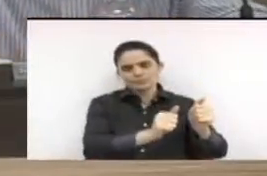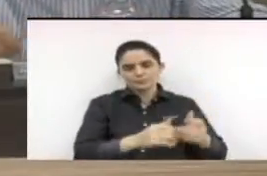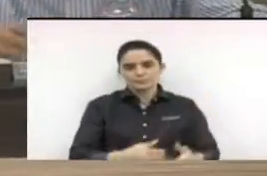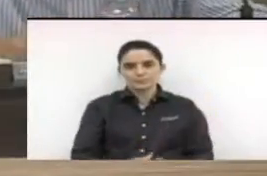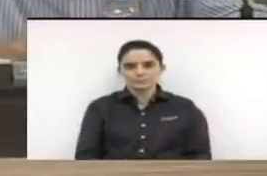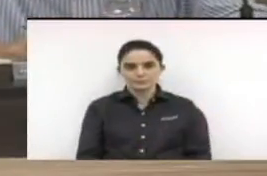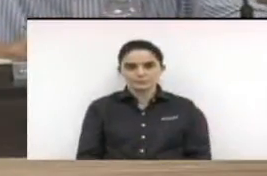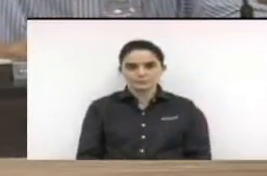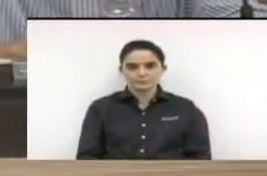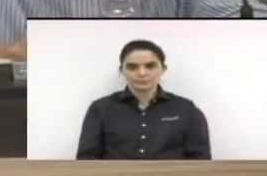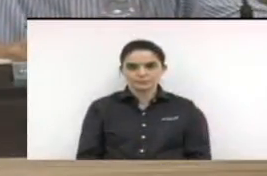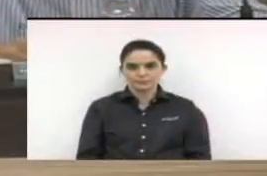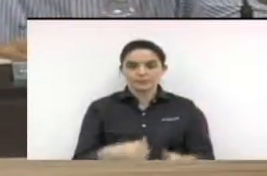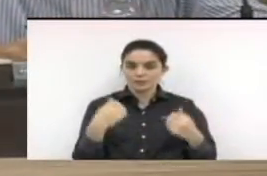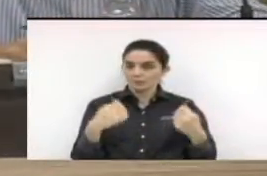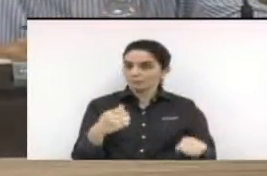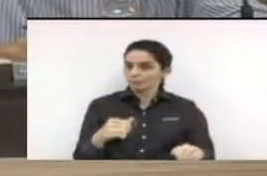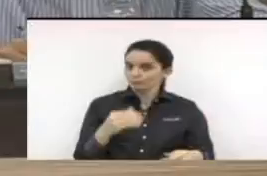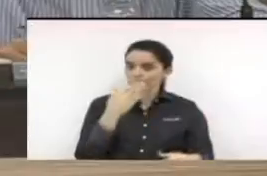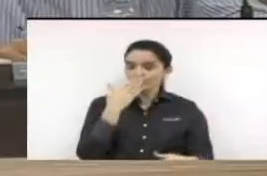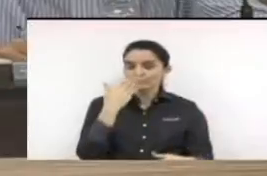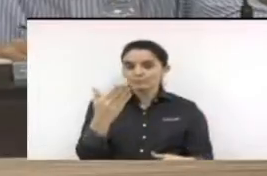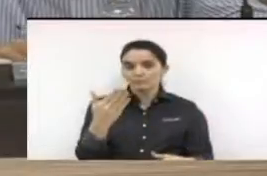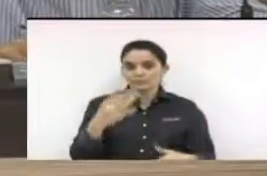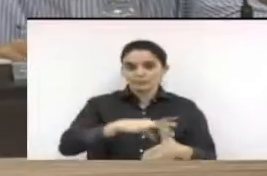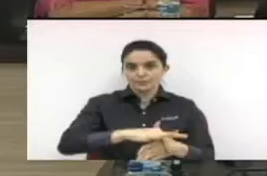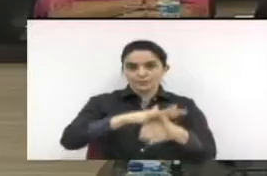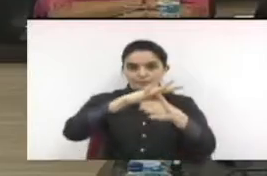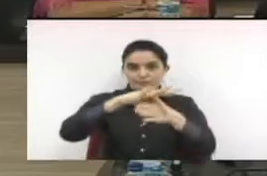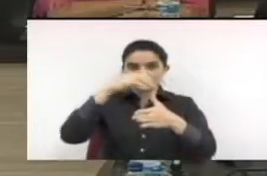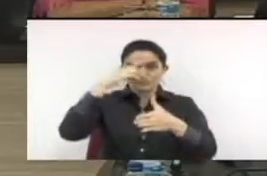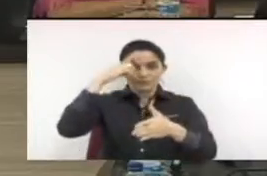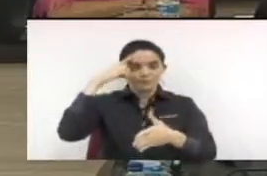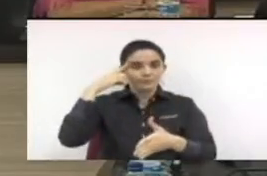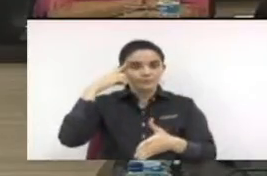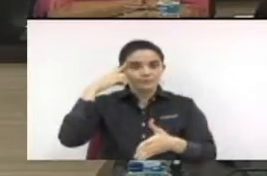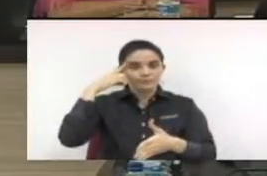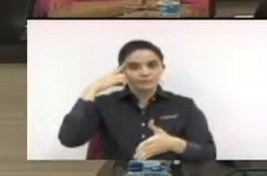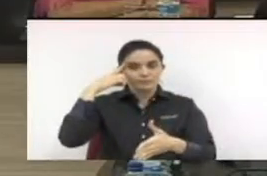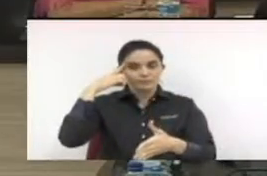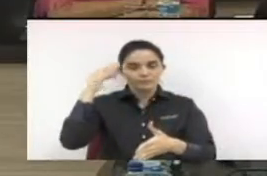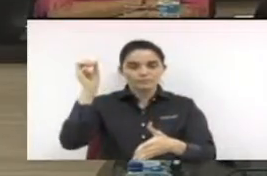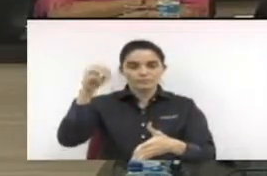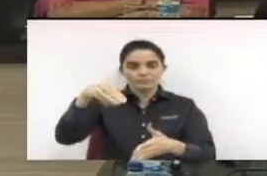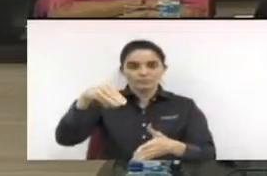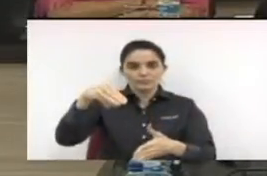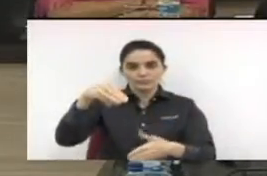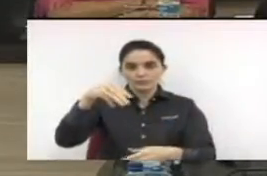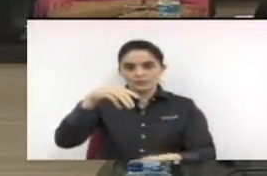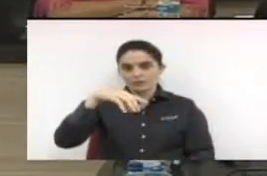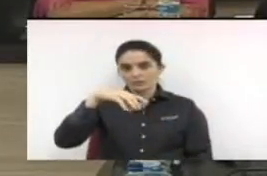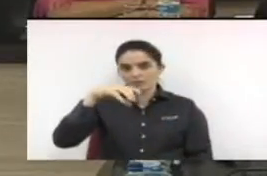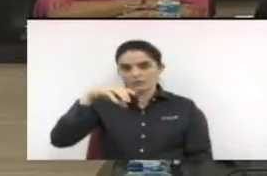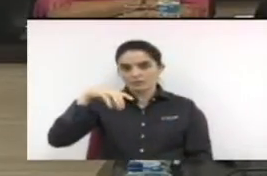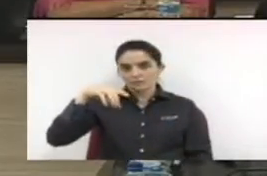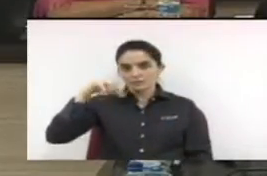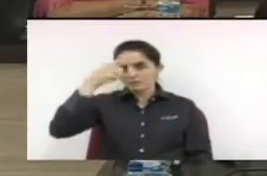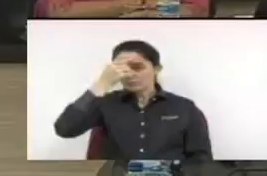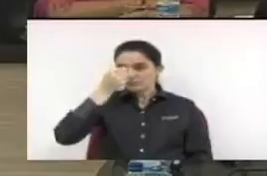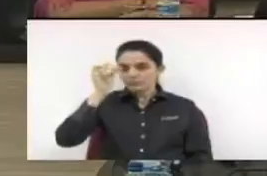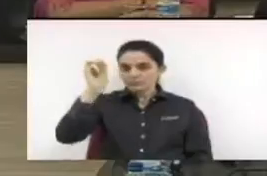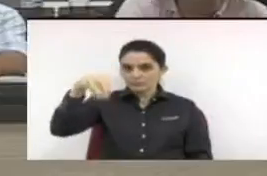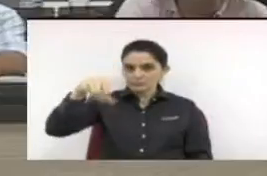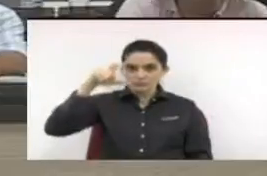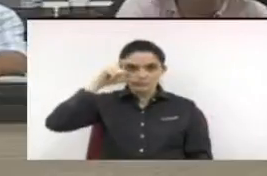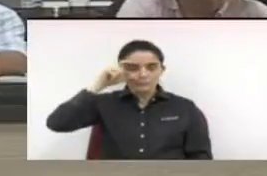precisa da anuência dos líderes de bloco. Vereador Wilson? Sim. Vereador Dinho? Sim. Vereador